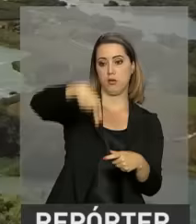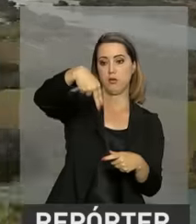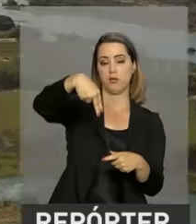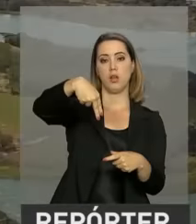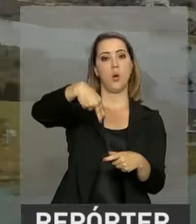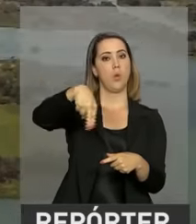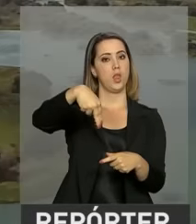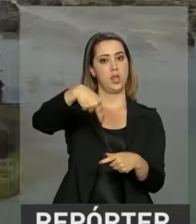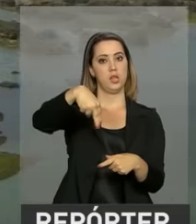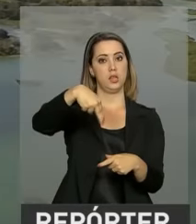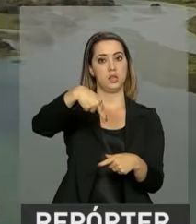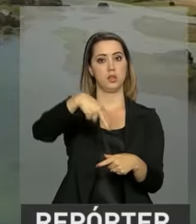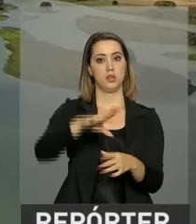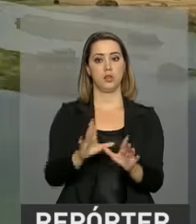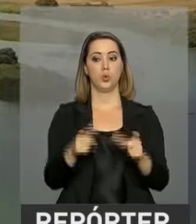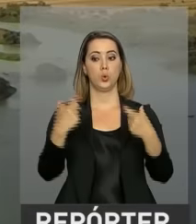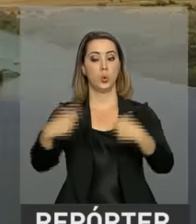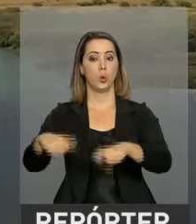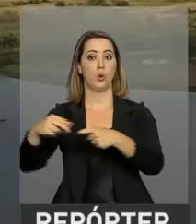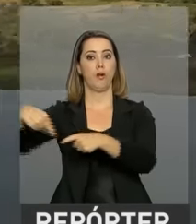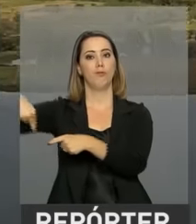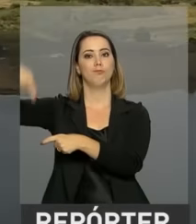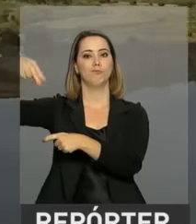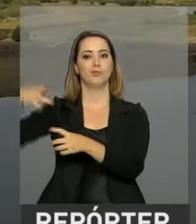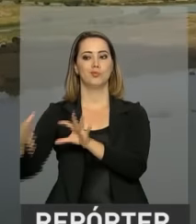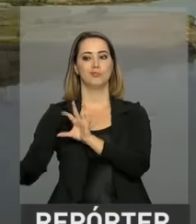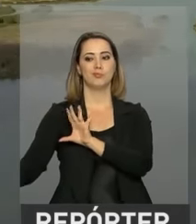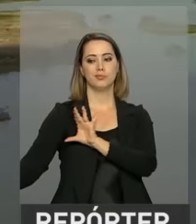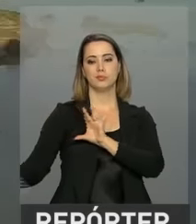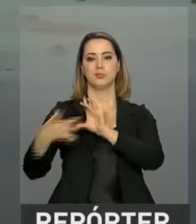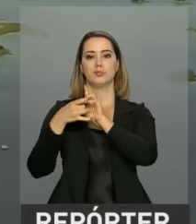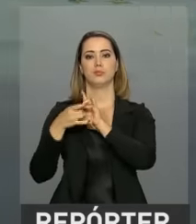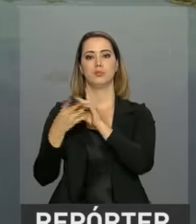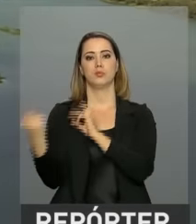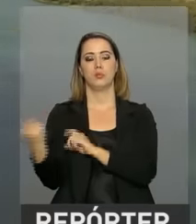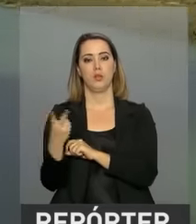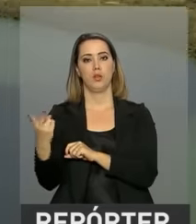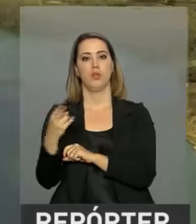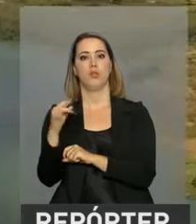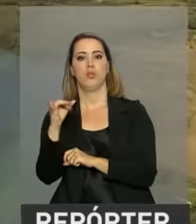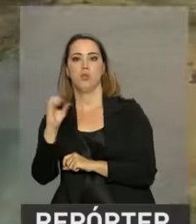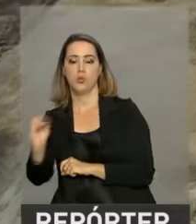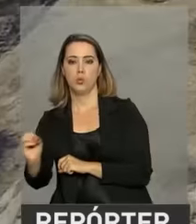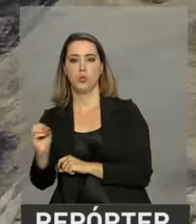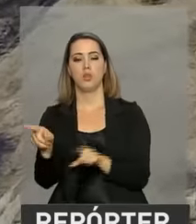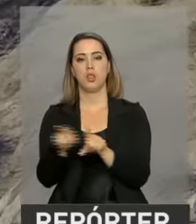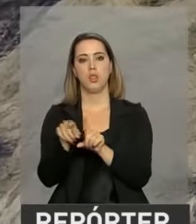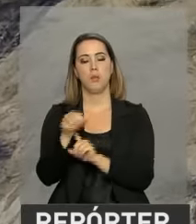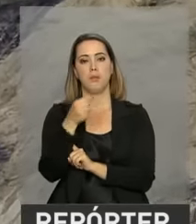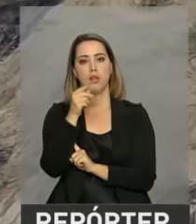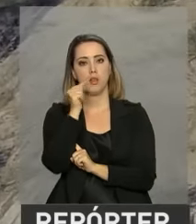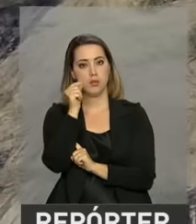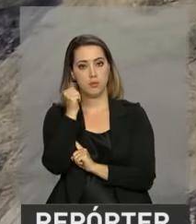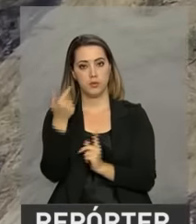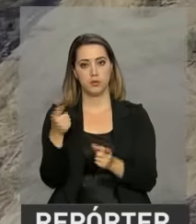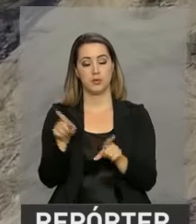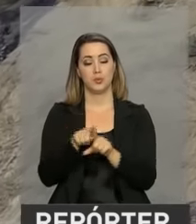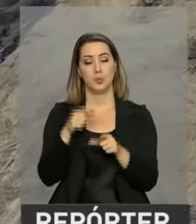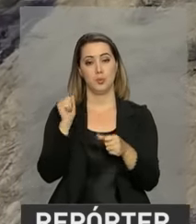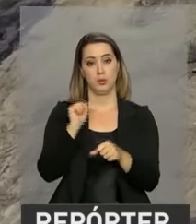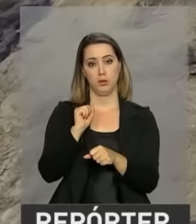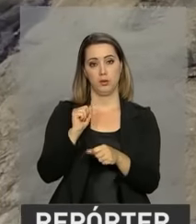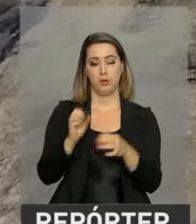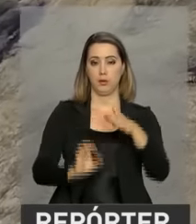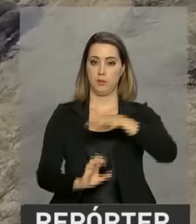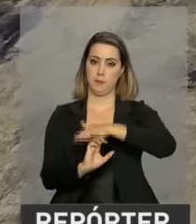norte entre a captação de água no Rio São Francisco e a cidade de Jati, no Ceará. A paralisação ocorreu porque a empresa